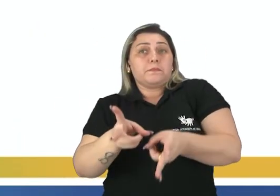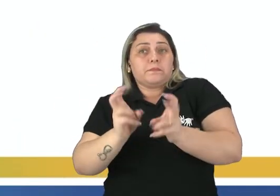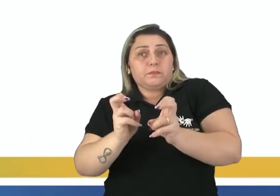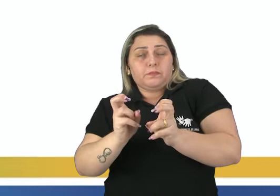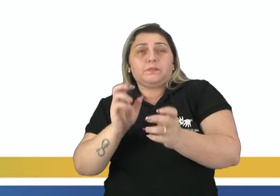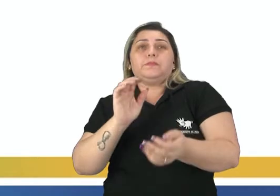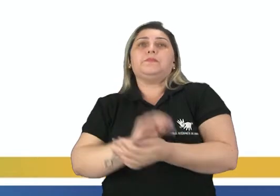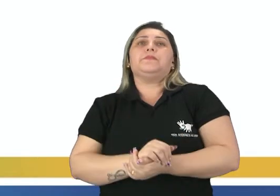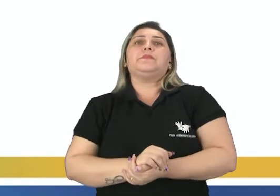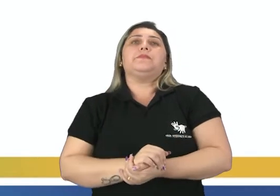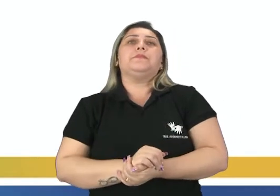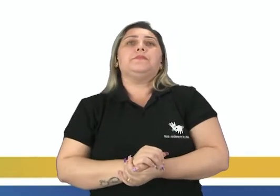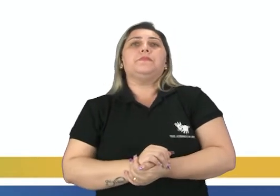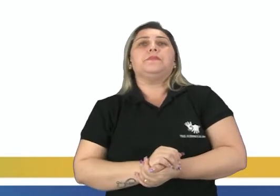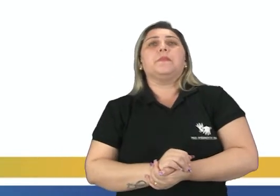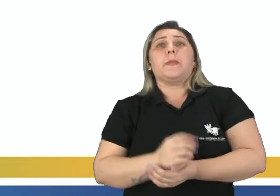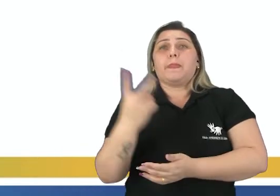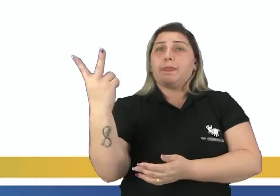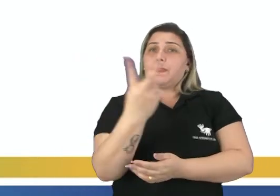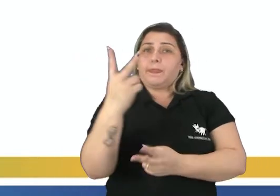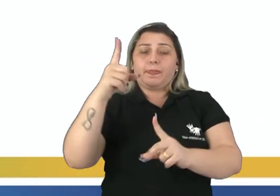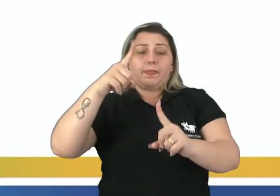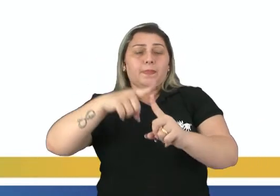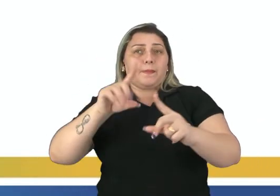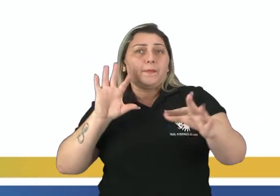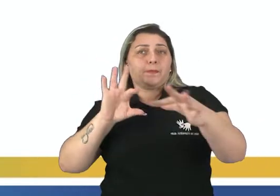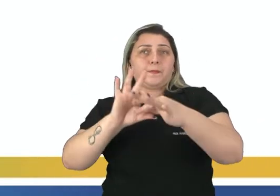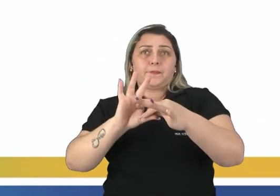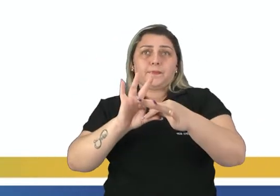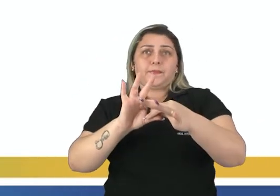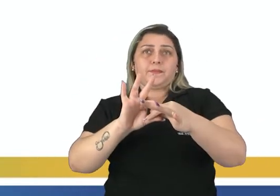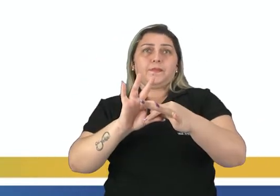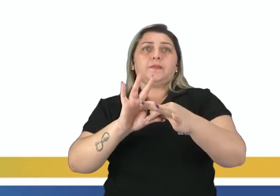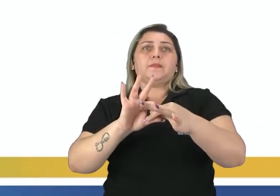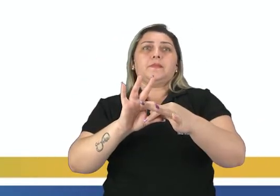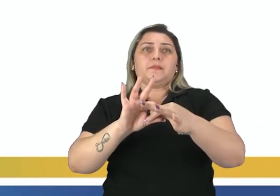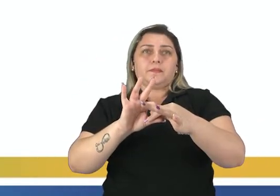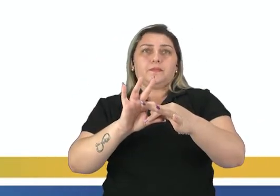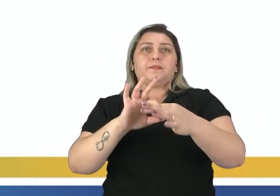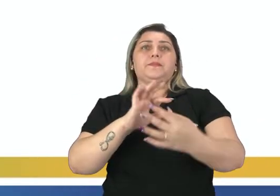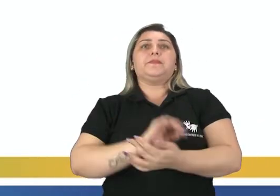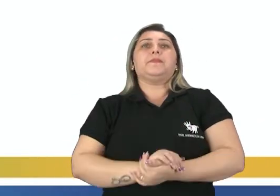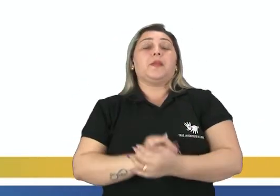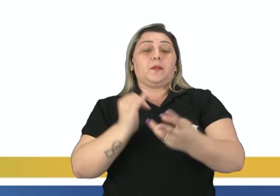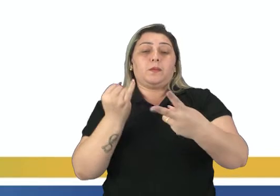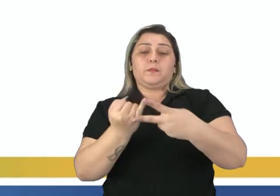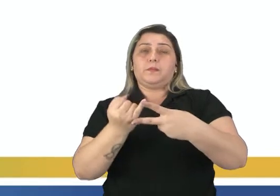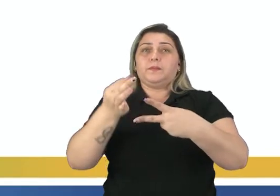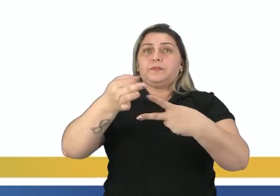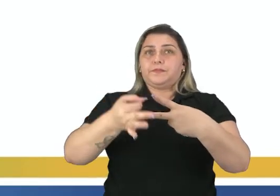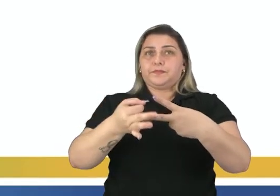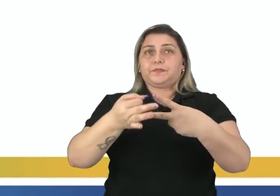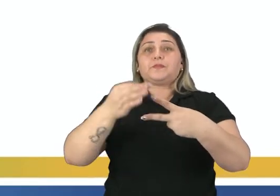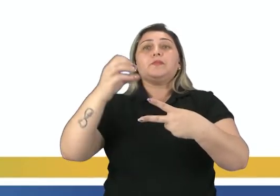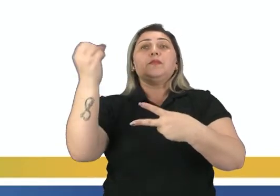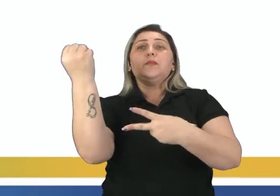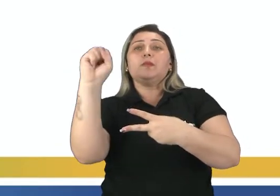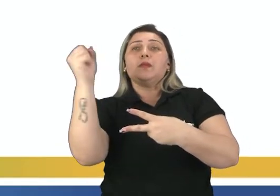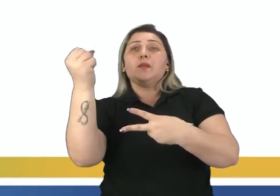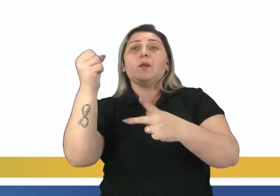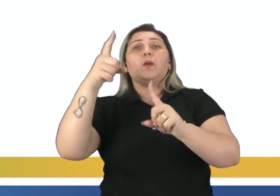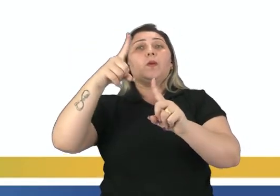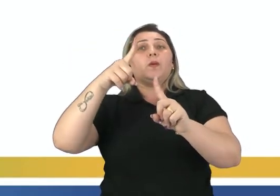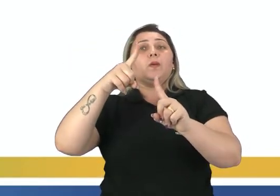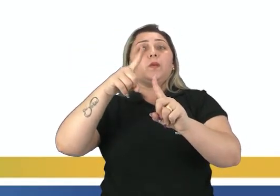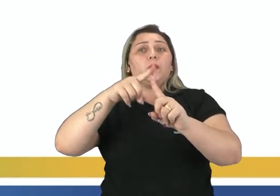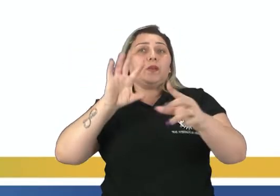diagonais são segmentos com extremidades em dois vértices não consecutivos dos polígonos, certo? Como um octógono tem oito vértices,